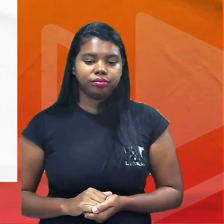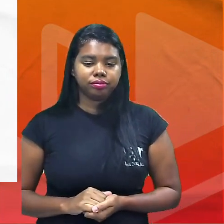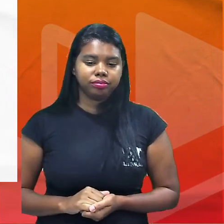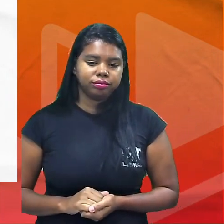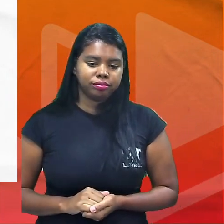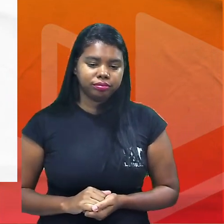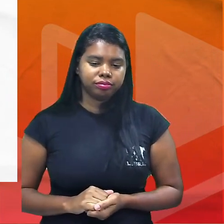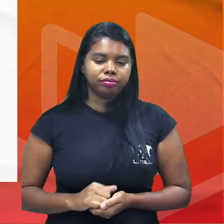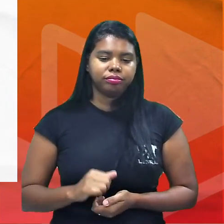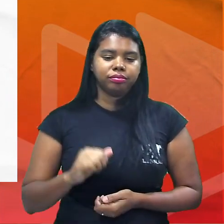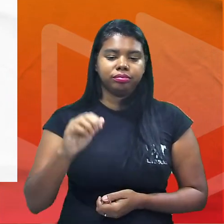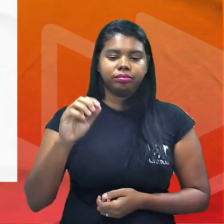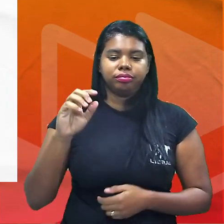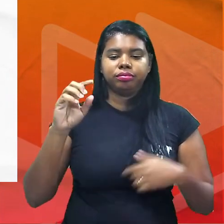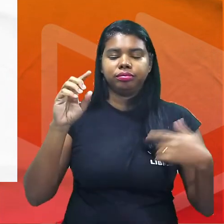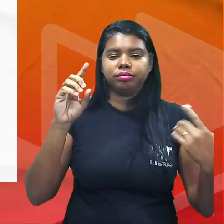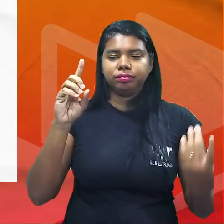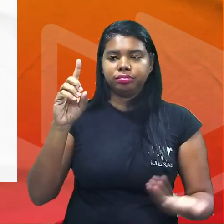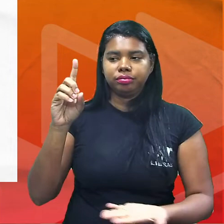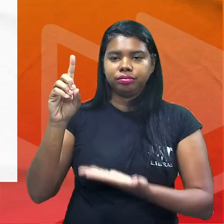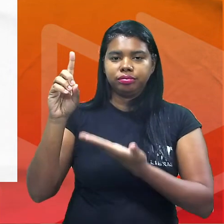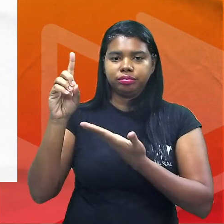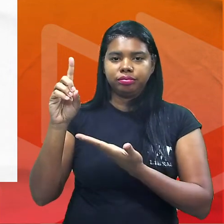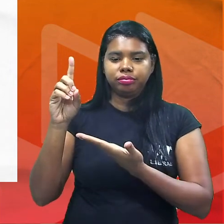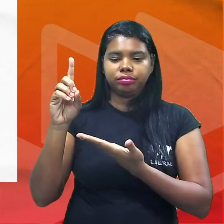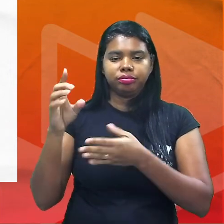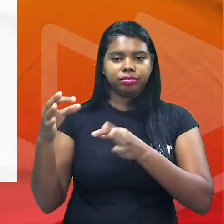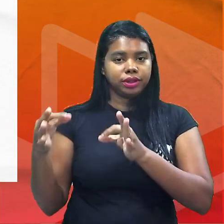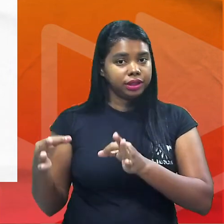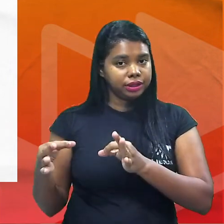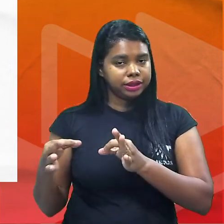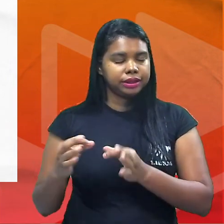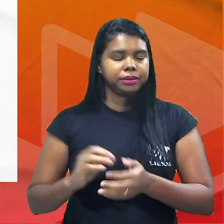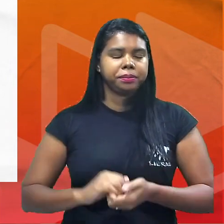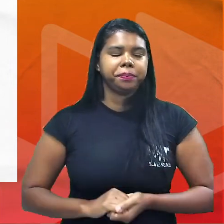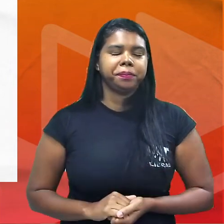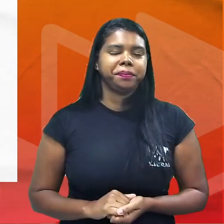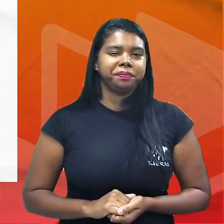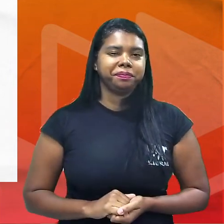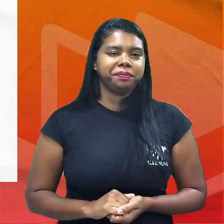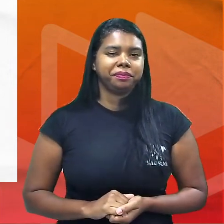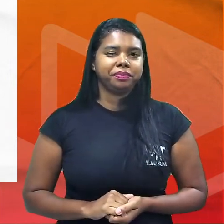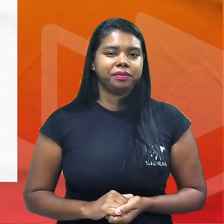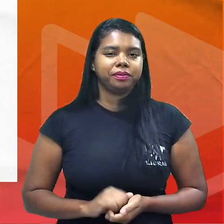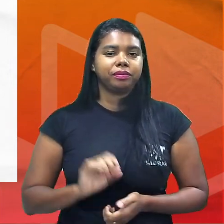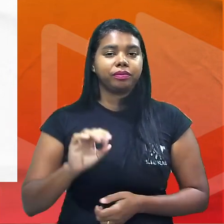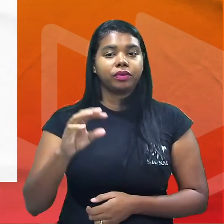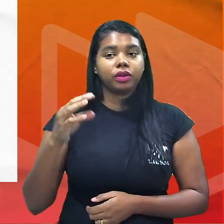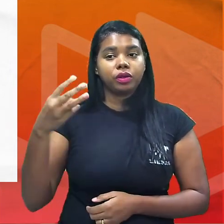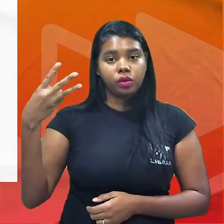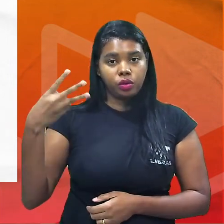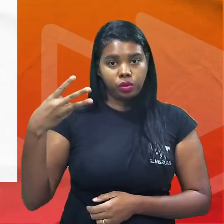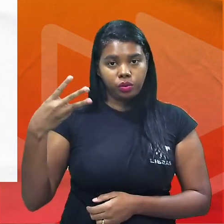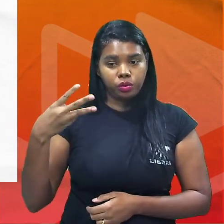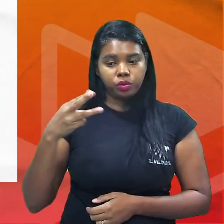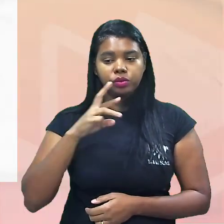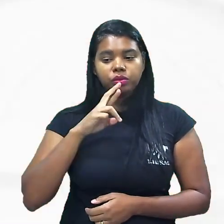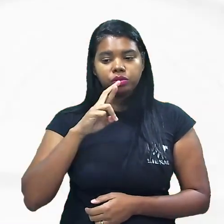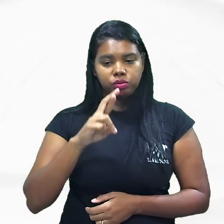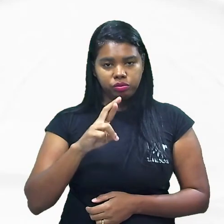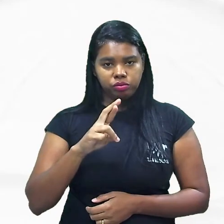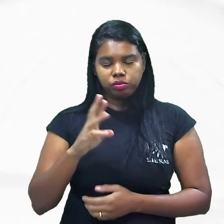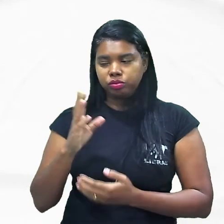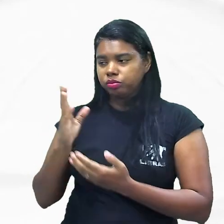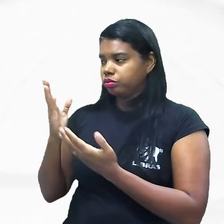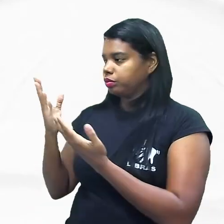letra D estão corretas né a concordância então só no caso só no item 3 a resposta é exatamente